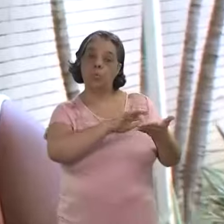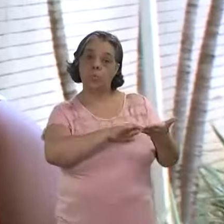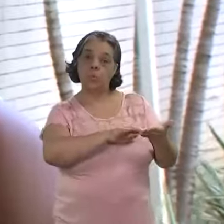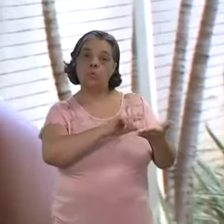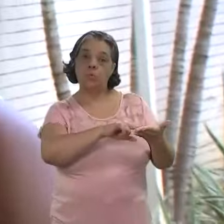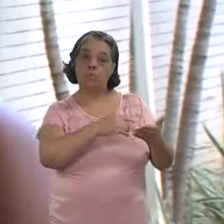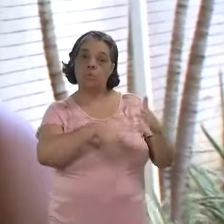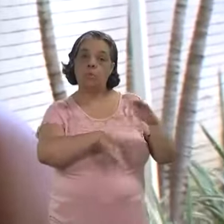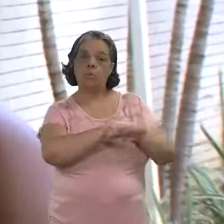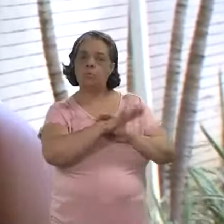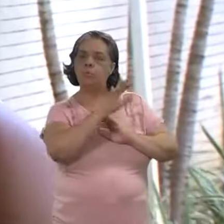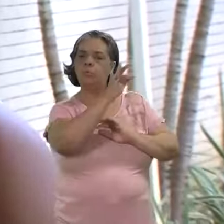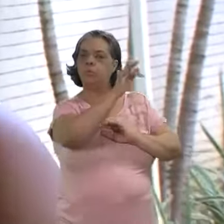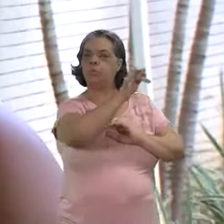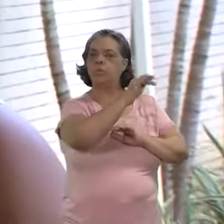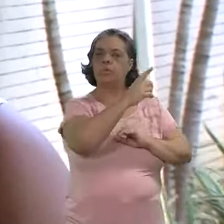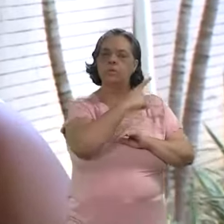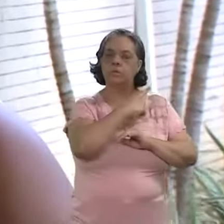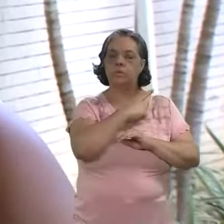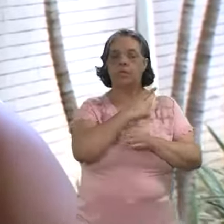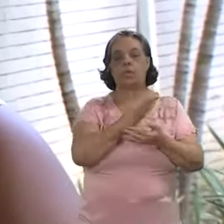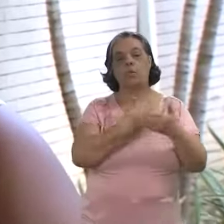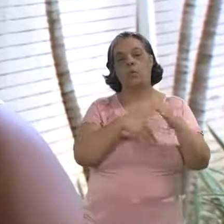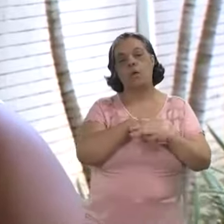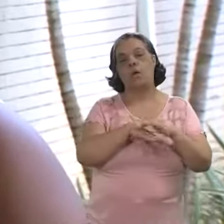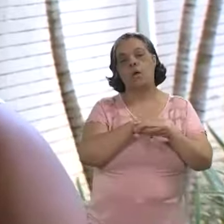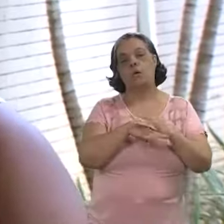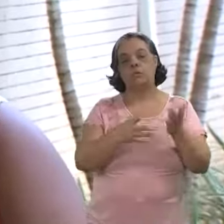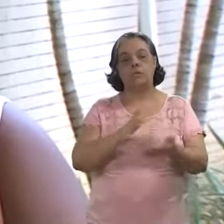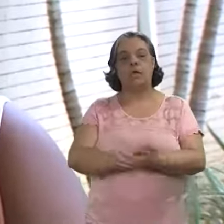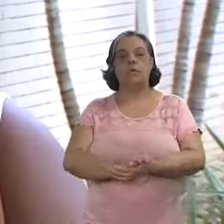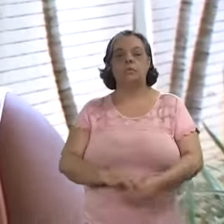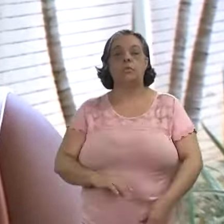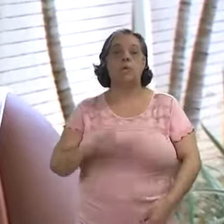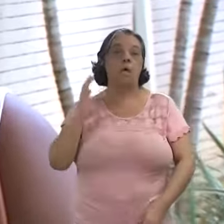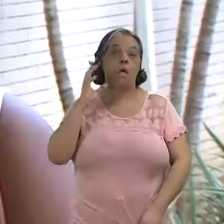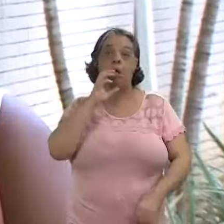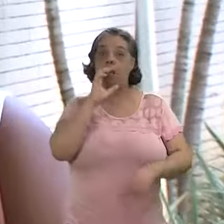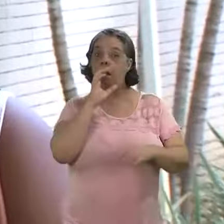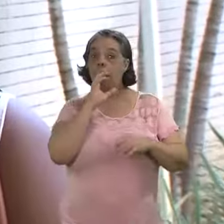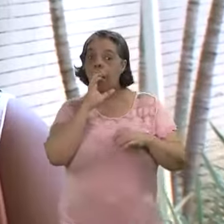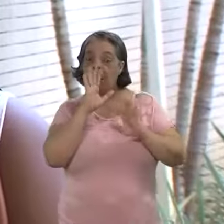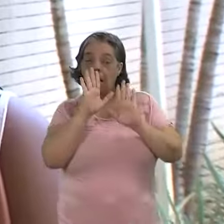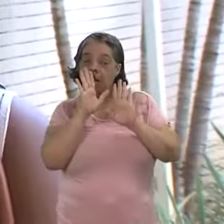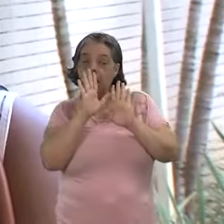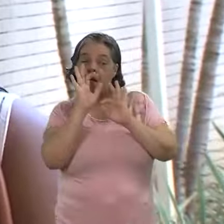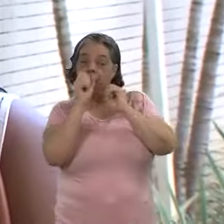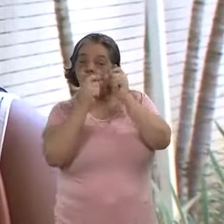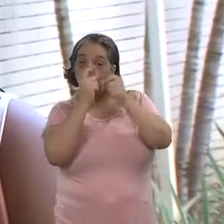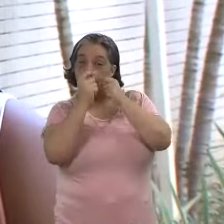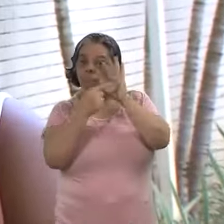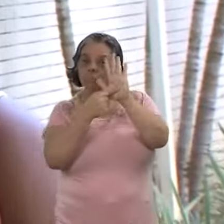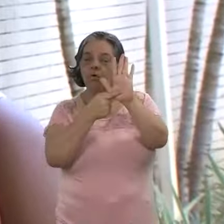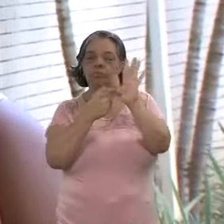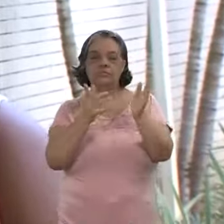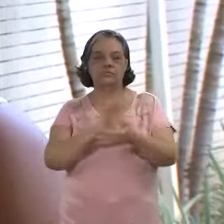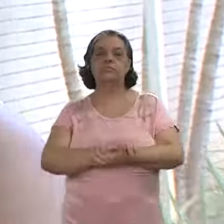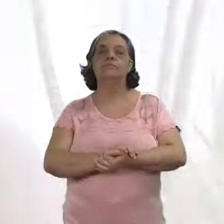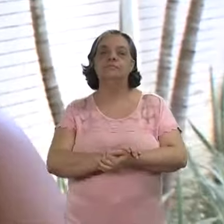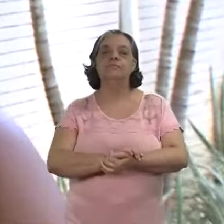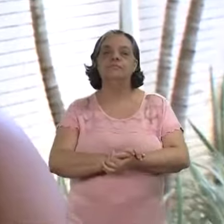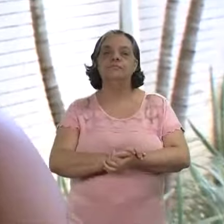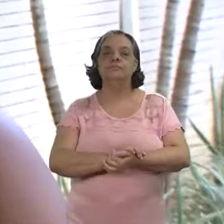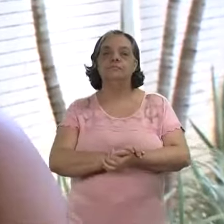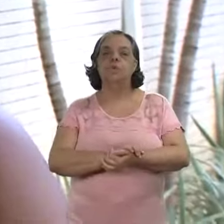guardo para futuramente tê-los guardados assim e raramente revelo.